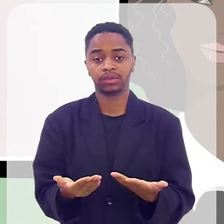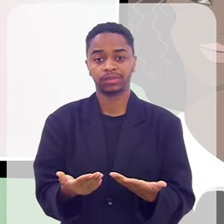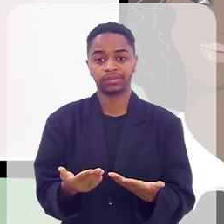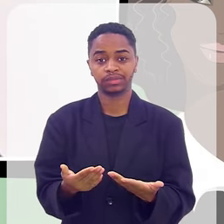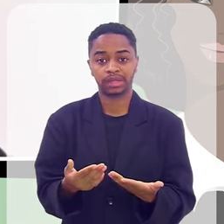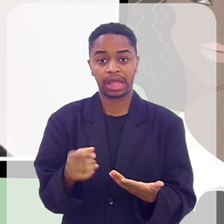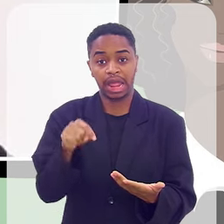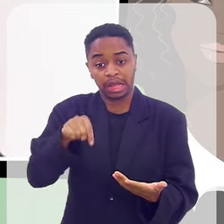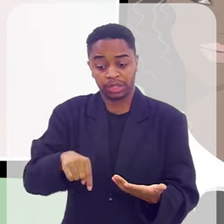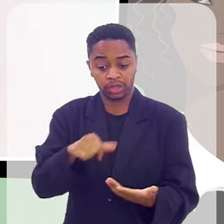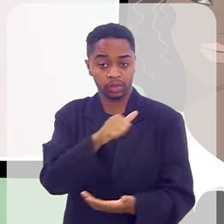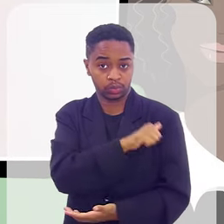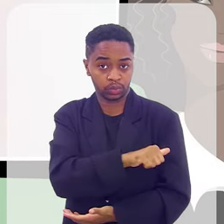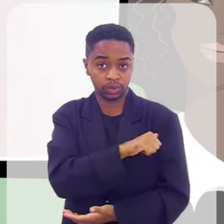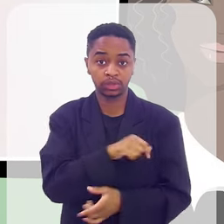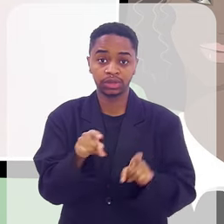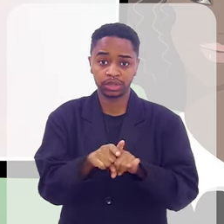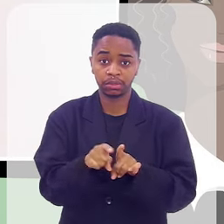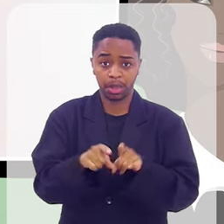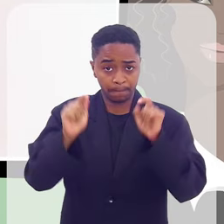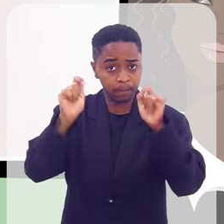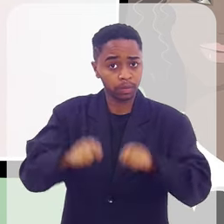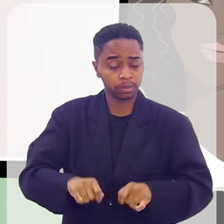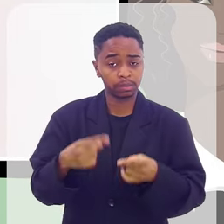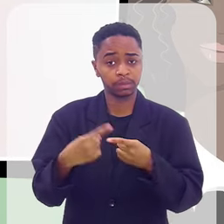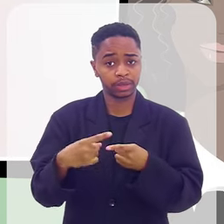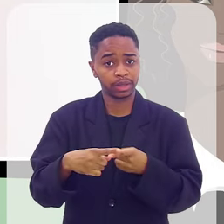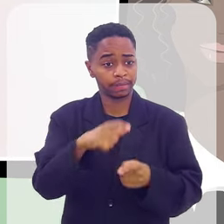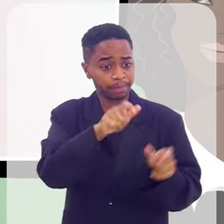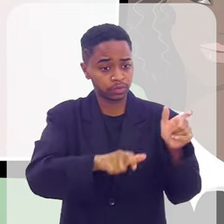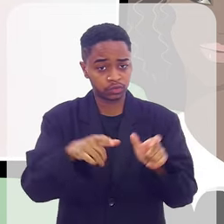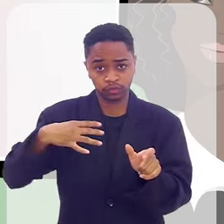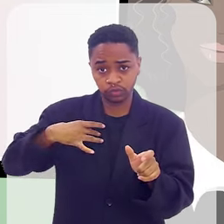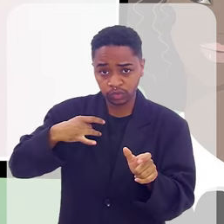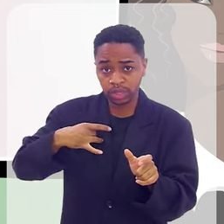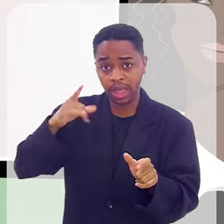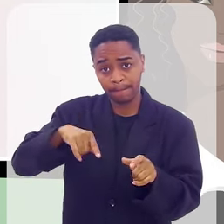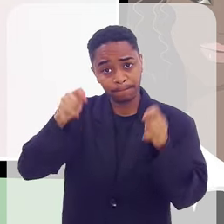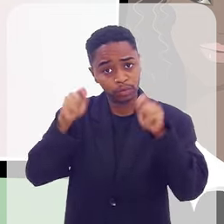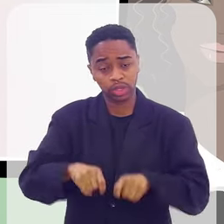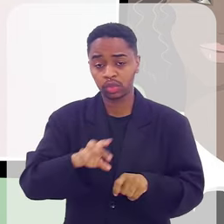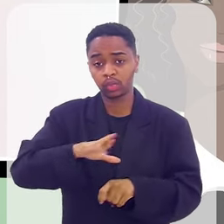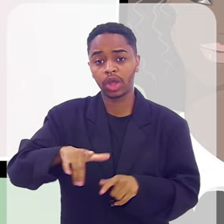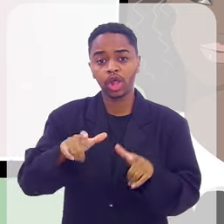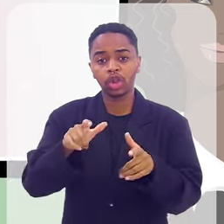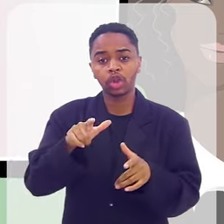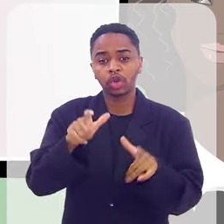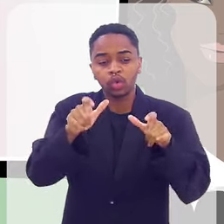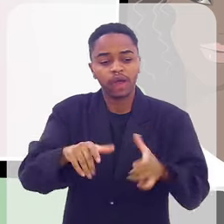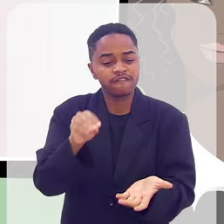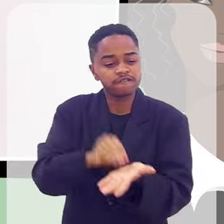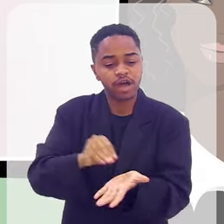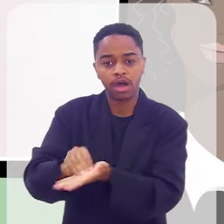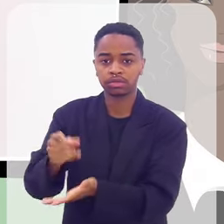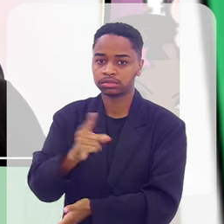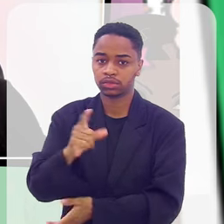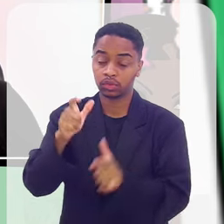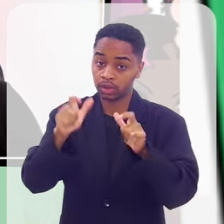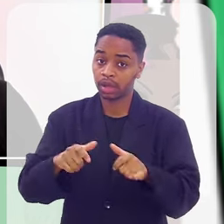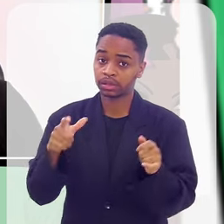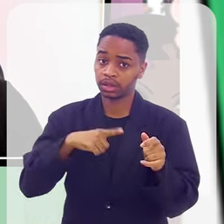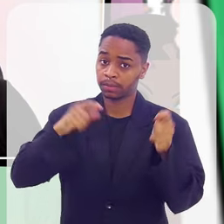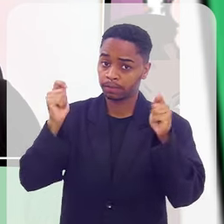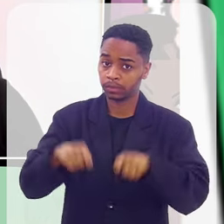Que é localizada no Rio e que é uma potência. Os voluntários locais são uma potência. Ali não é um lugar de carência. É um lugar de potência.